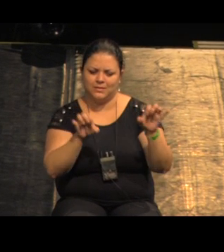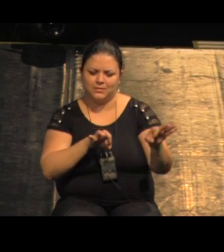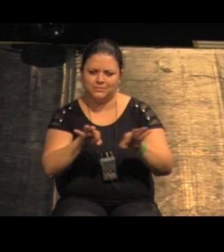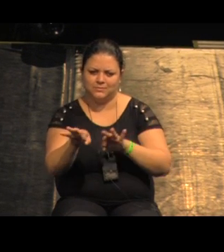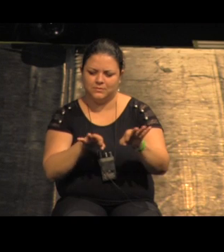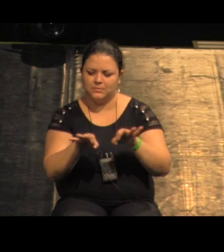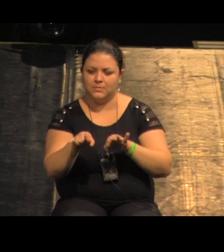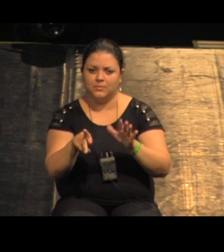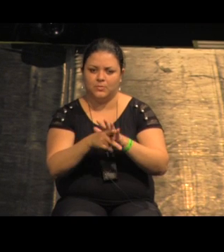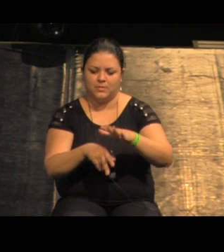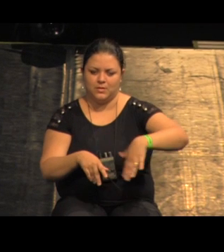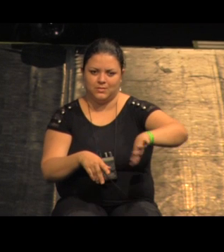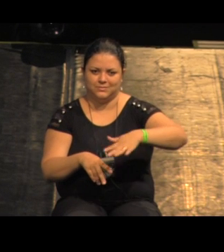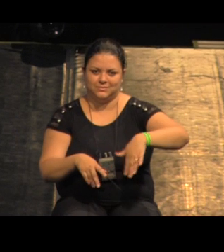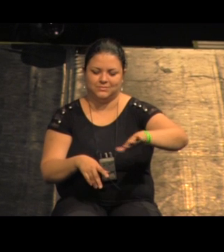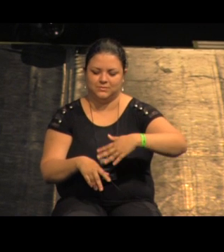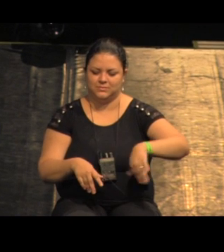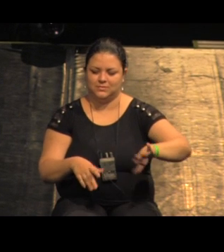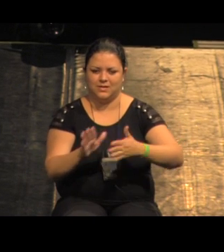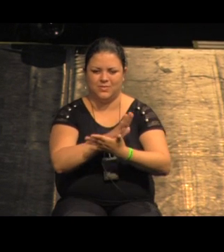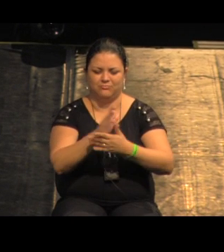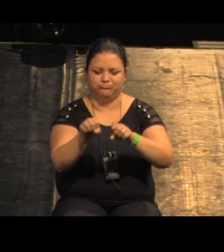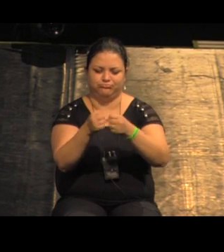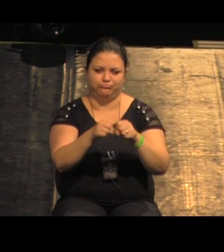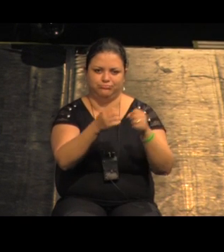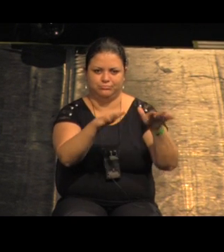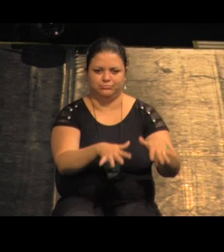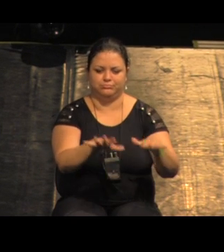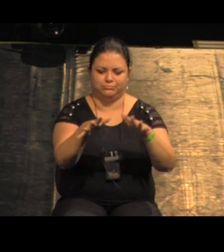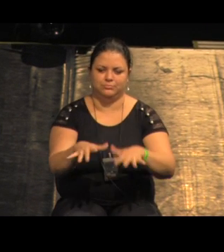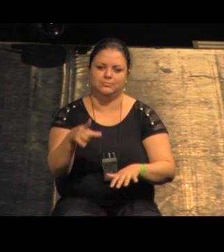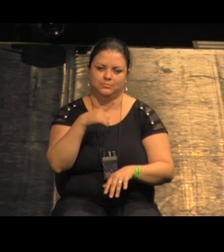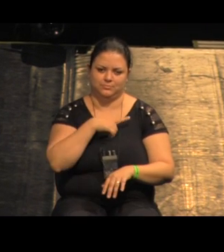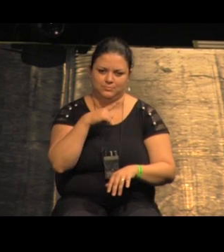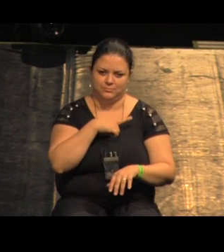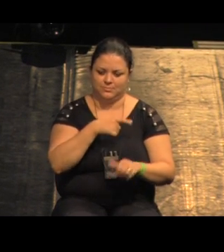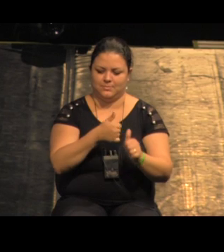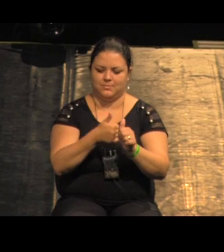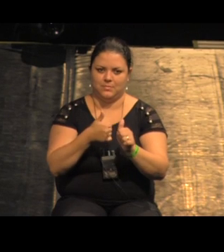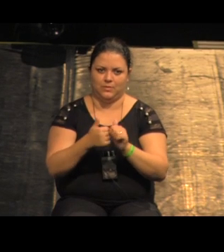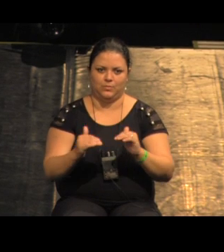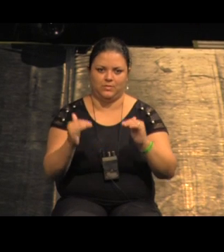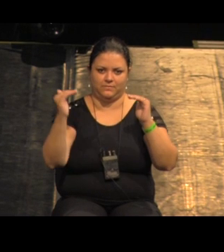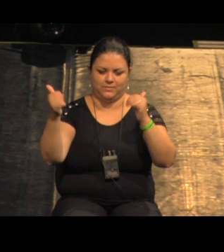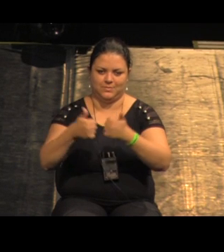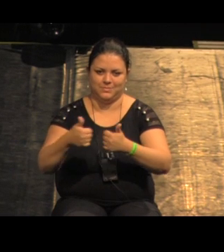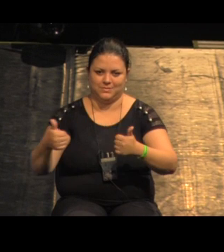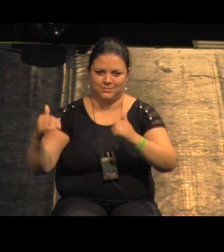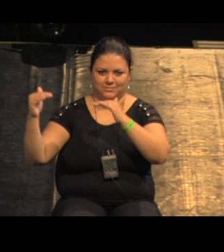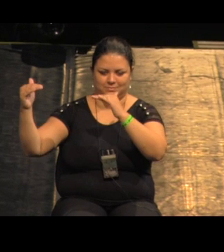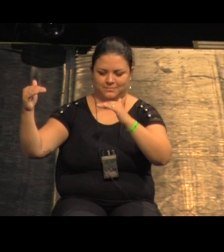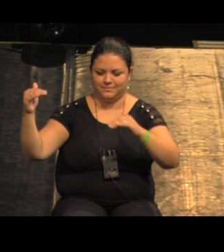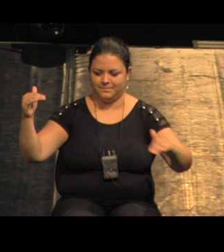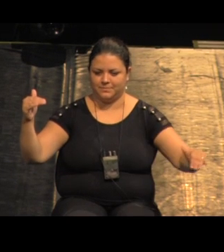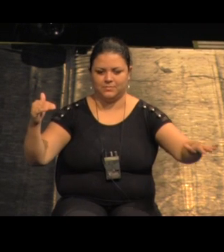nesse magenta estão as áreas mais degradadas bem concentradas ao redor do elevado e muito próximo